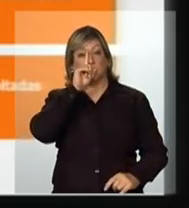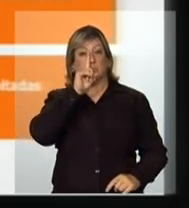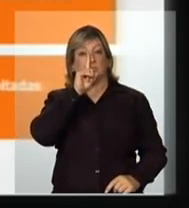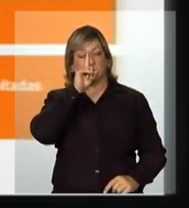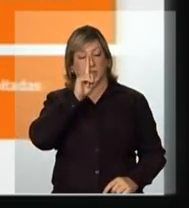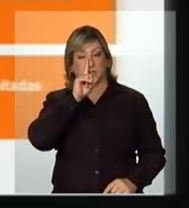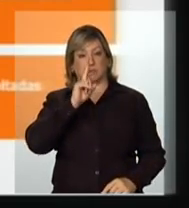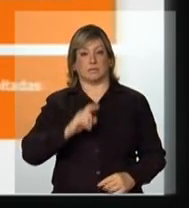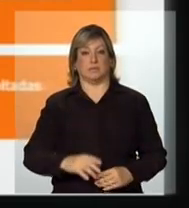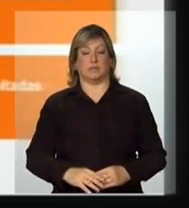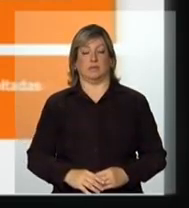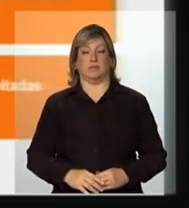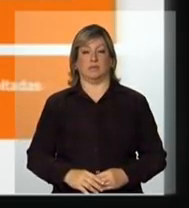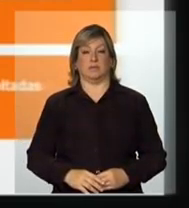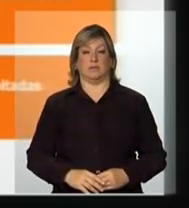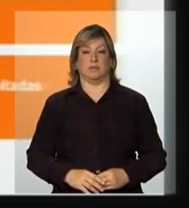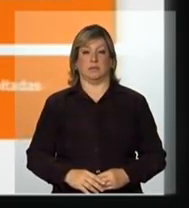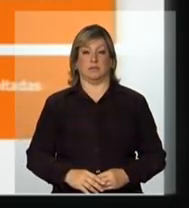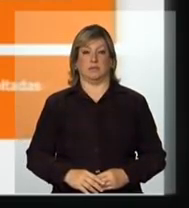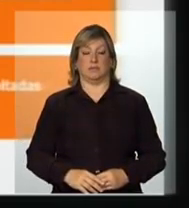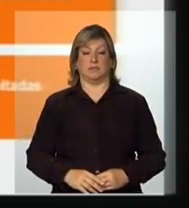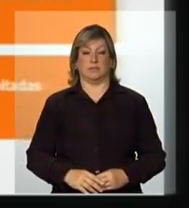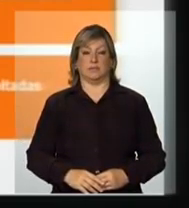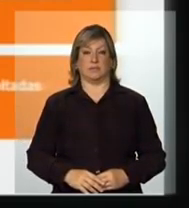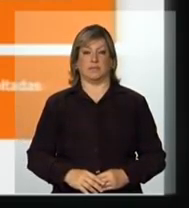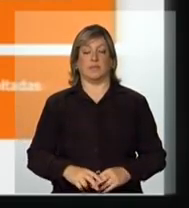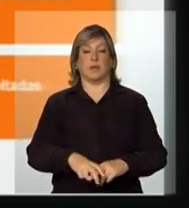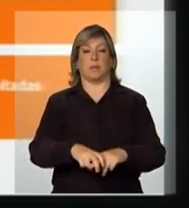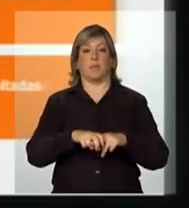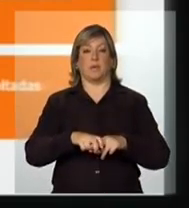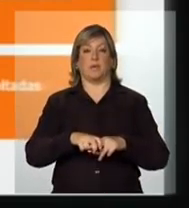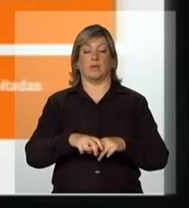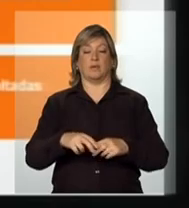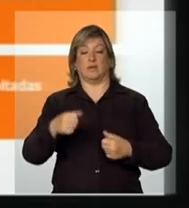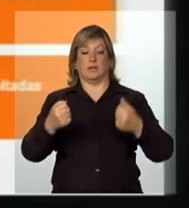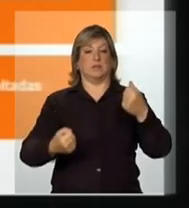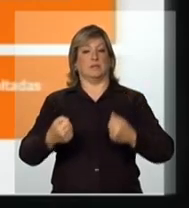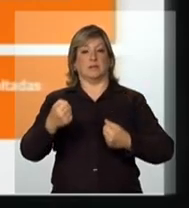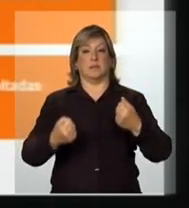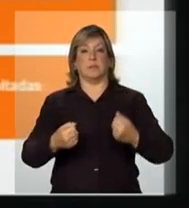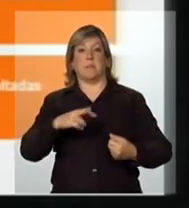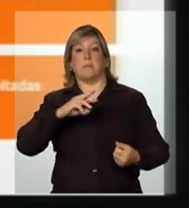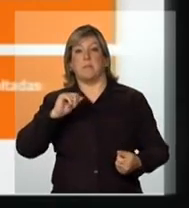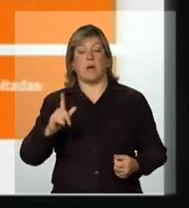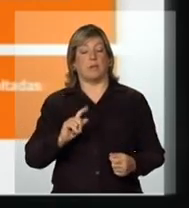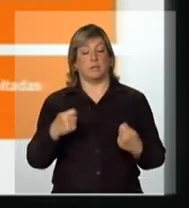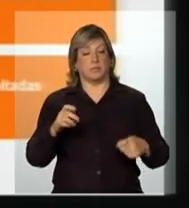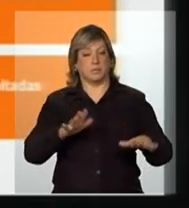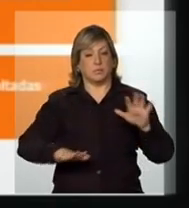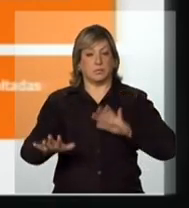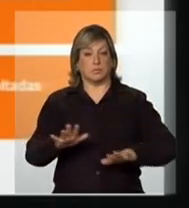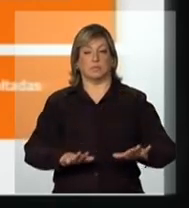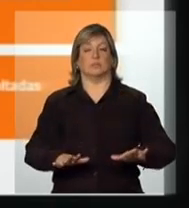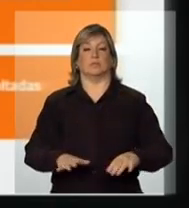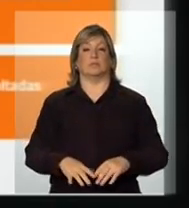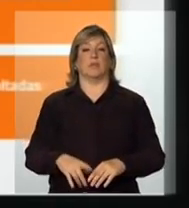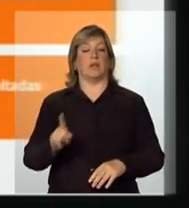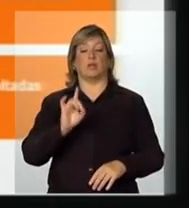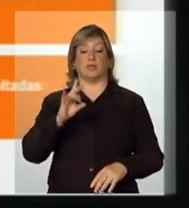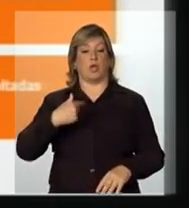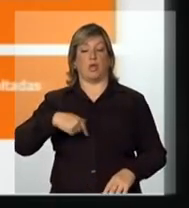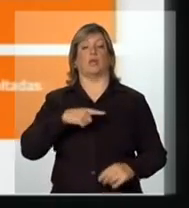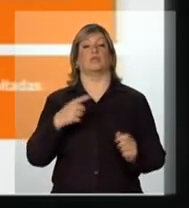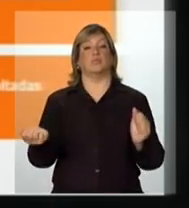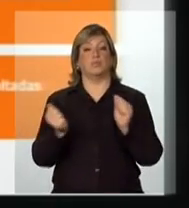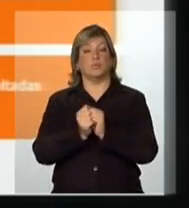da direção imprudente, mas não só nós, junto com o Ministério